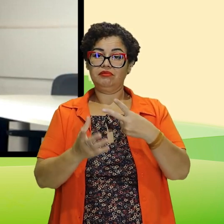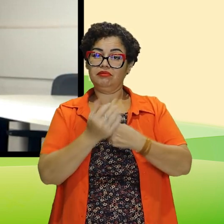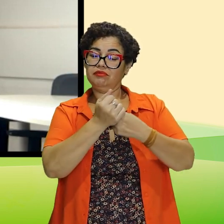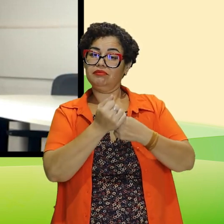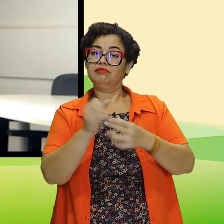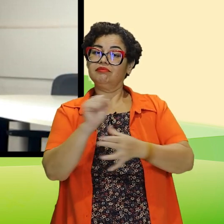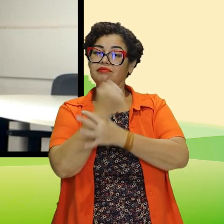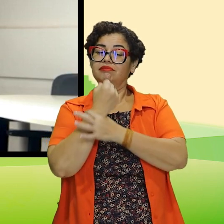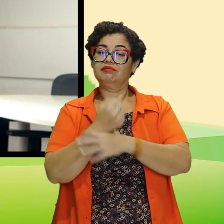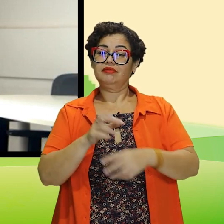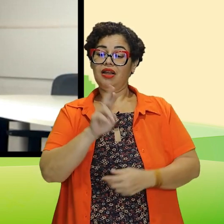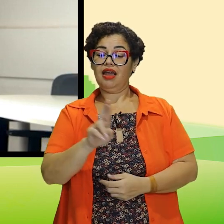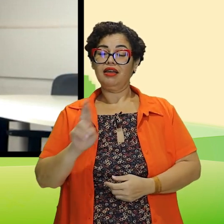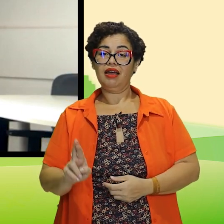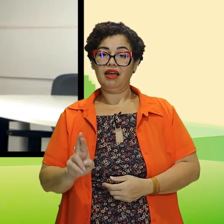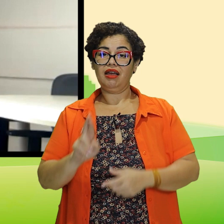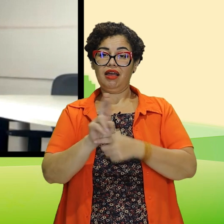dois e eu tenho ações preventivas.